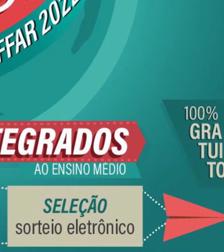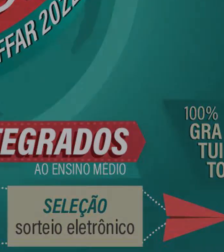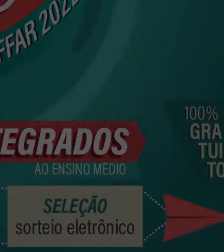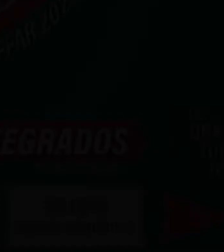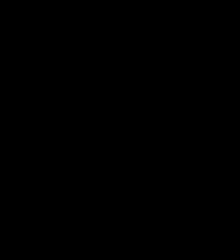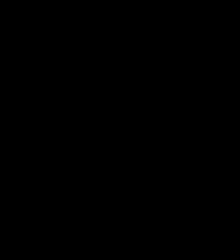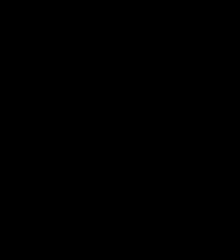Fique atento aos prazos de inscrição.